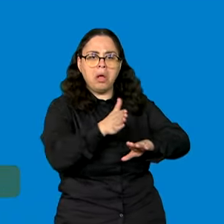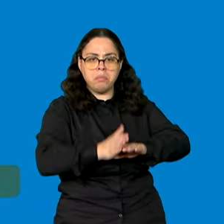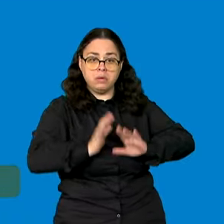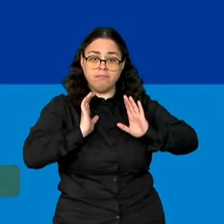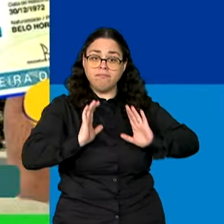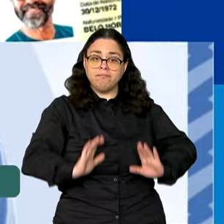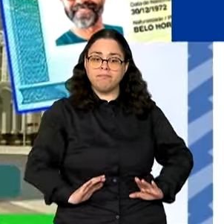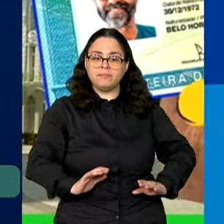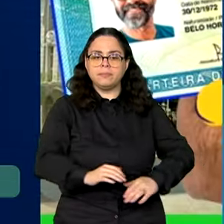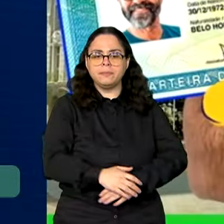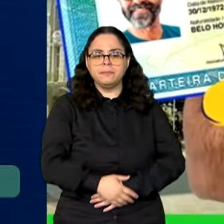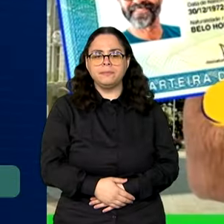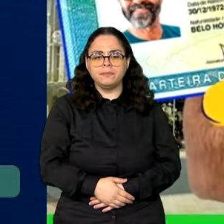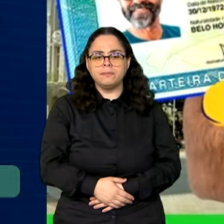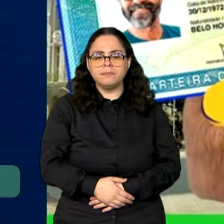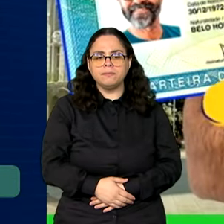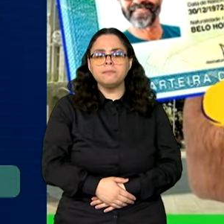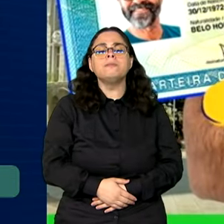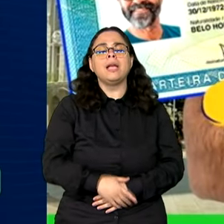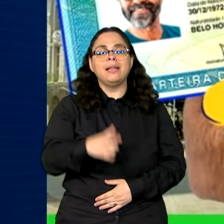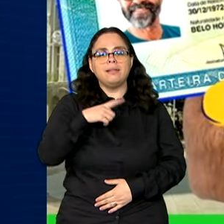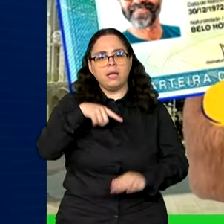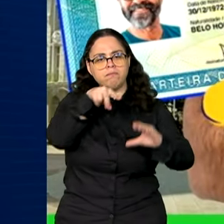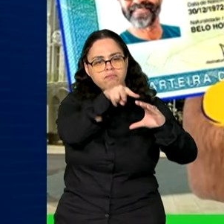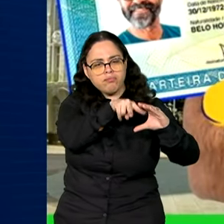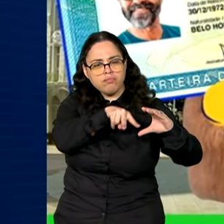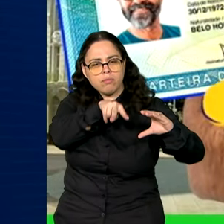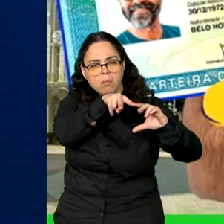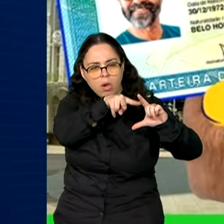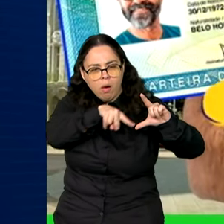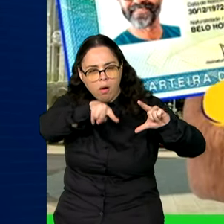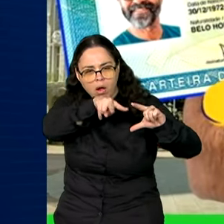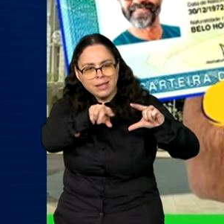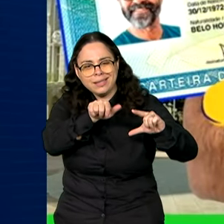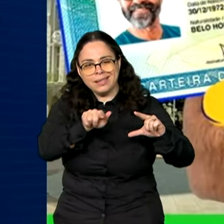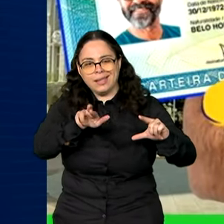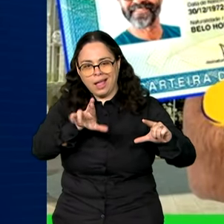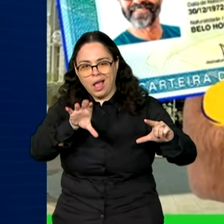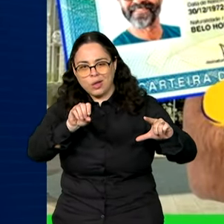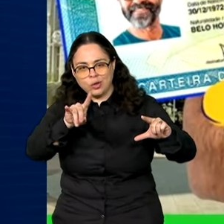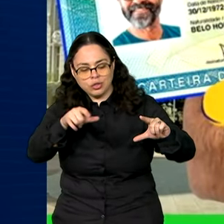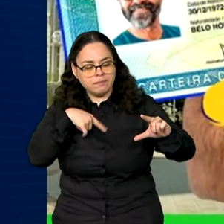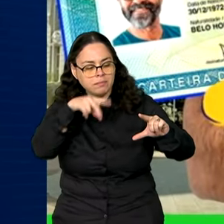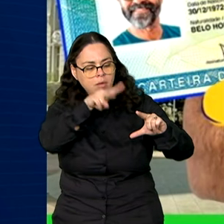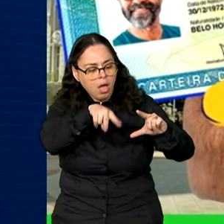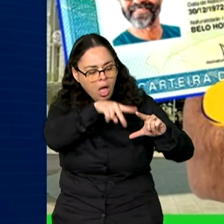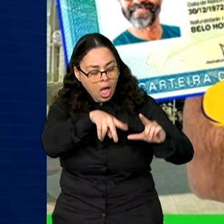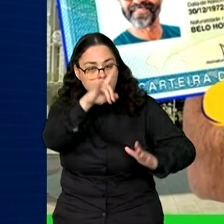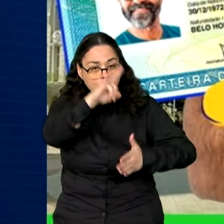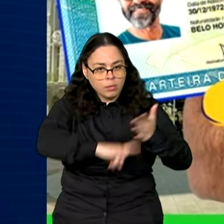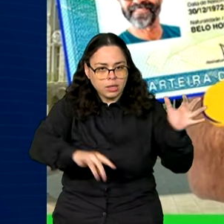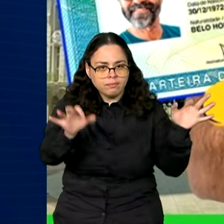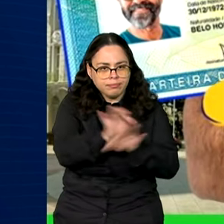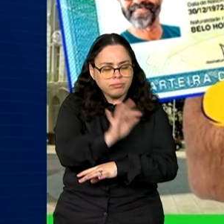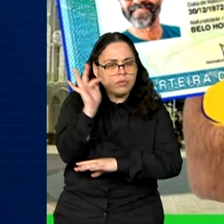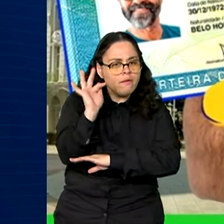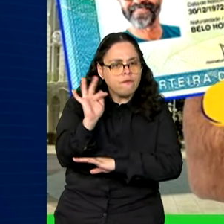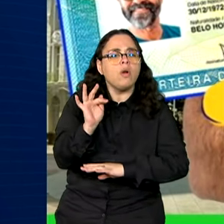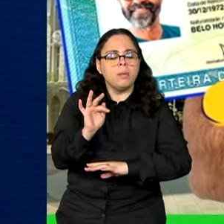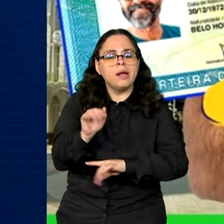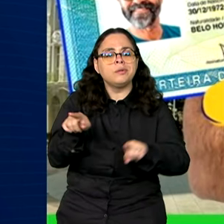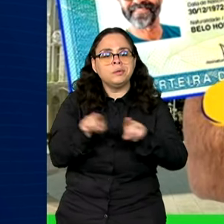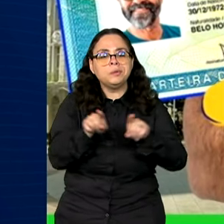cidadão. A nova carteira tem um QR Code que permite verificar a autenticidade do documento. Tem o mesmo